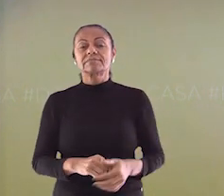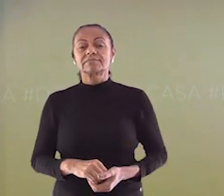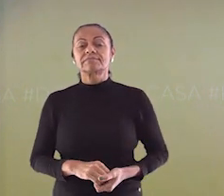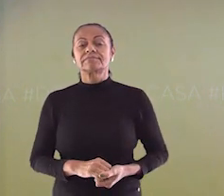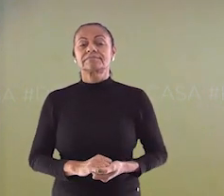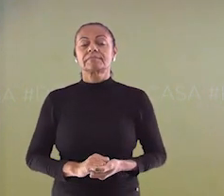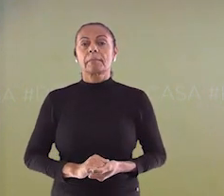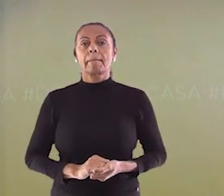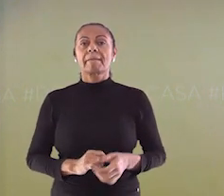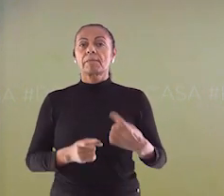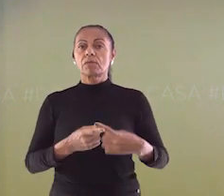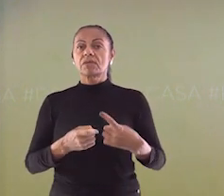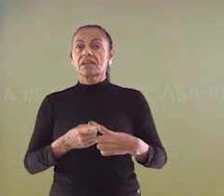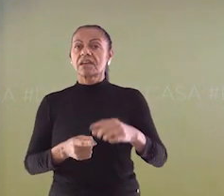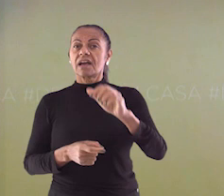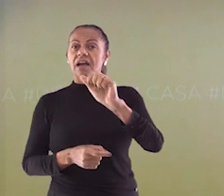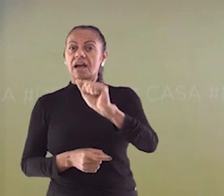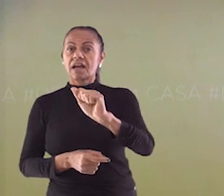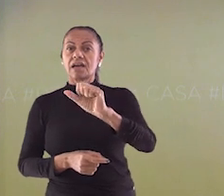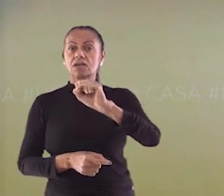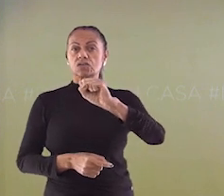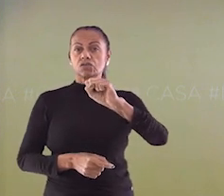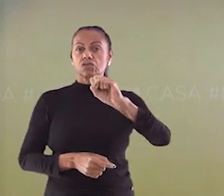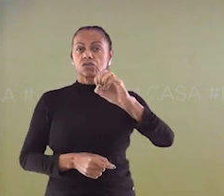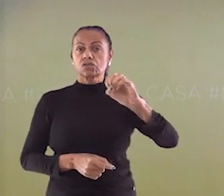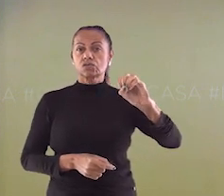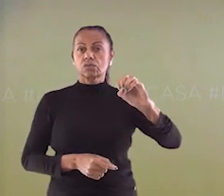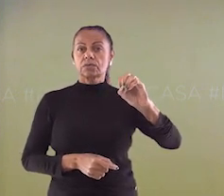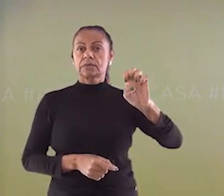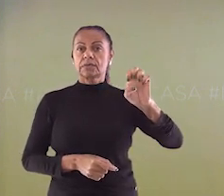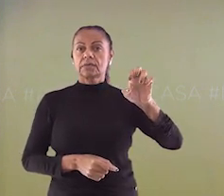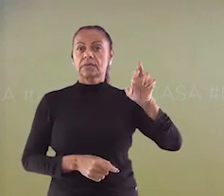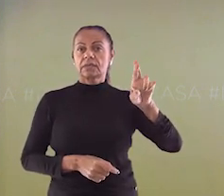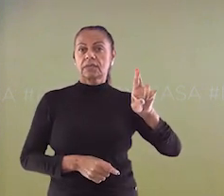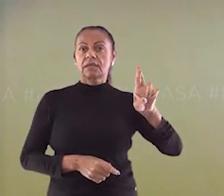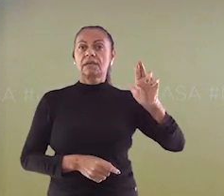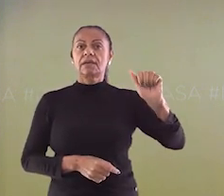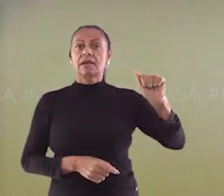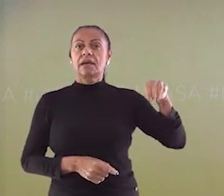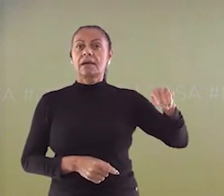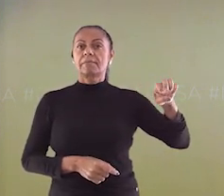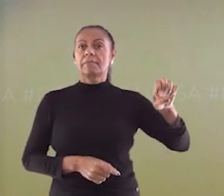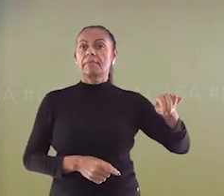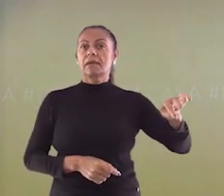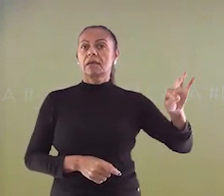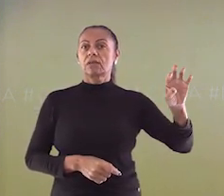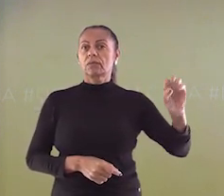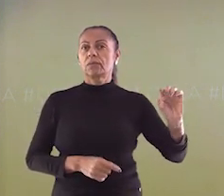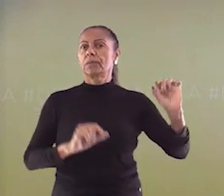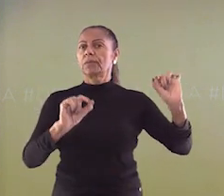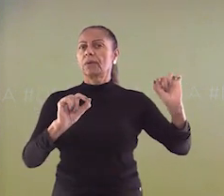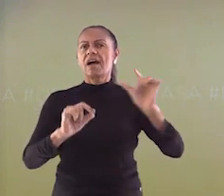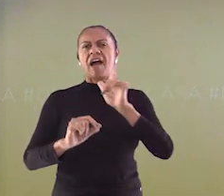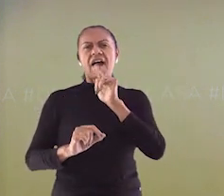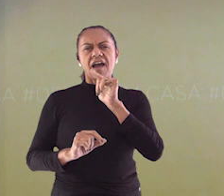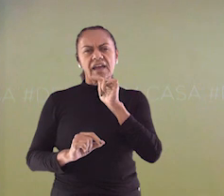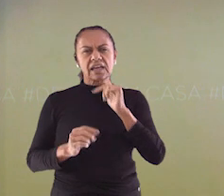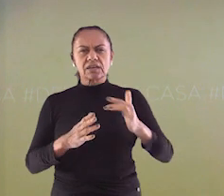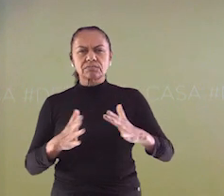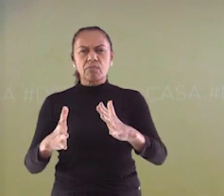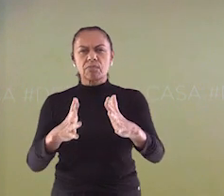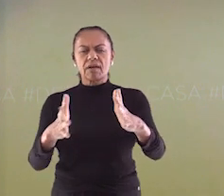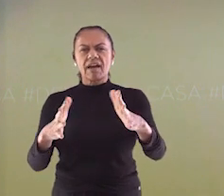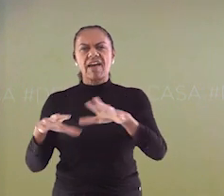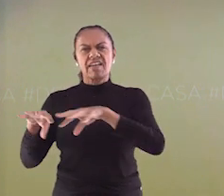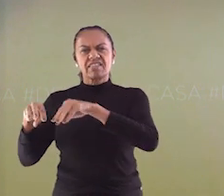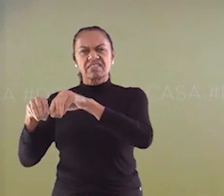assoreamento dos rios. E as consequências do assoreamento de rios e lagos podem ser sentidas diretamente